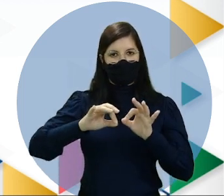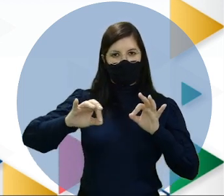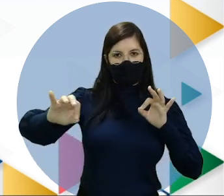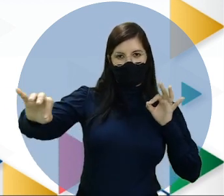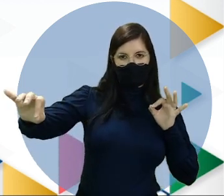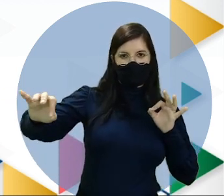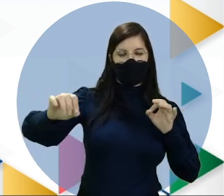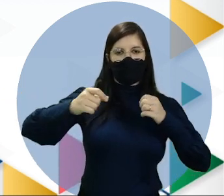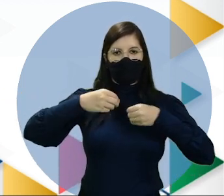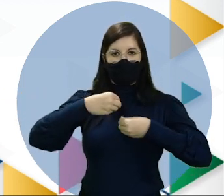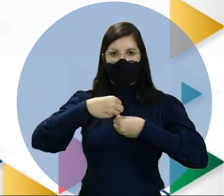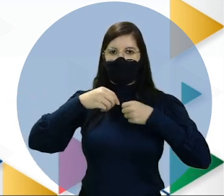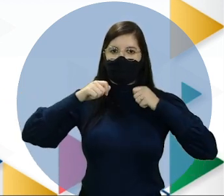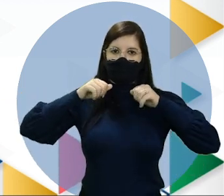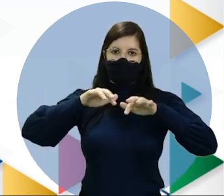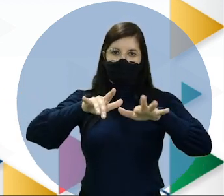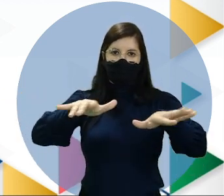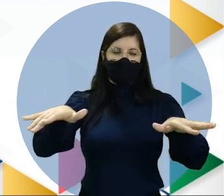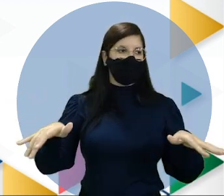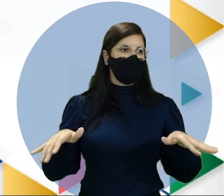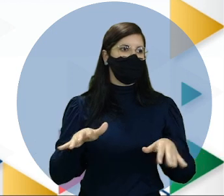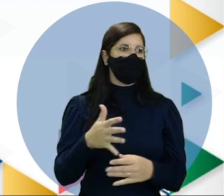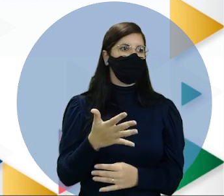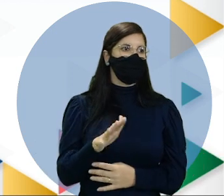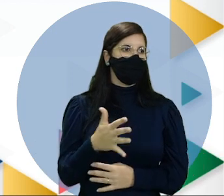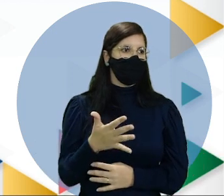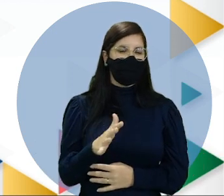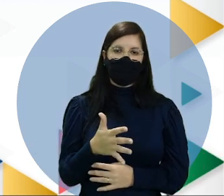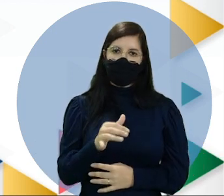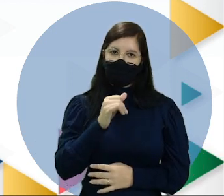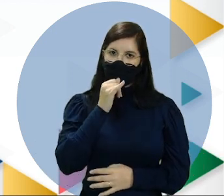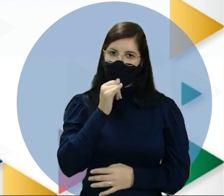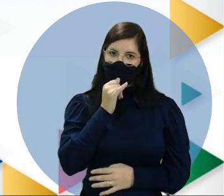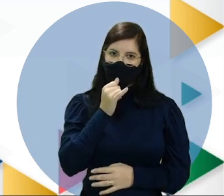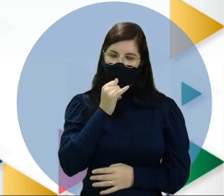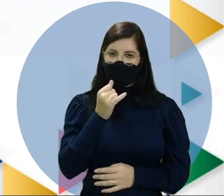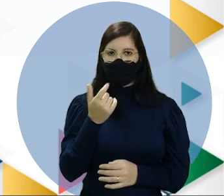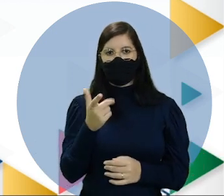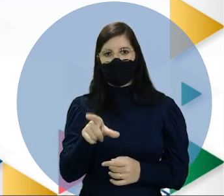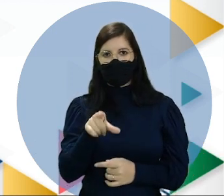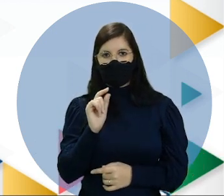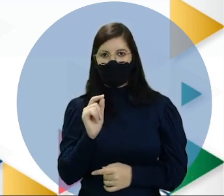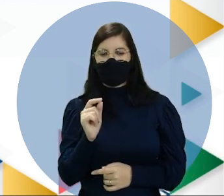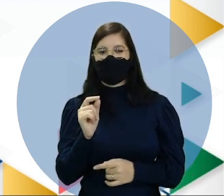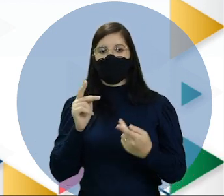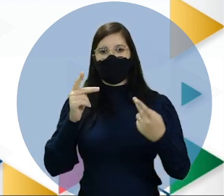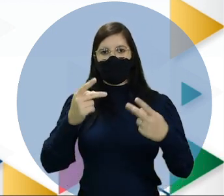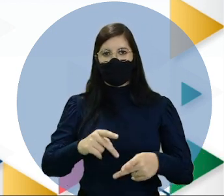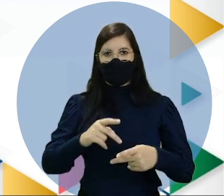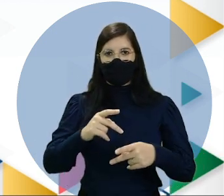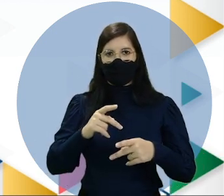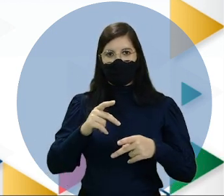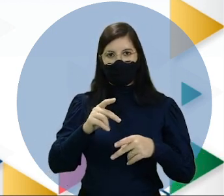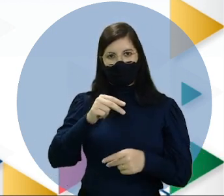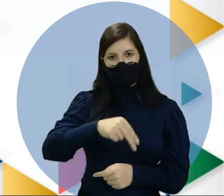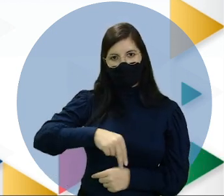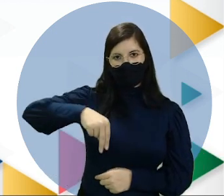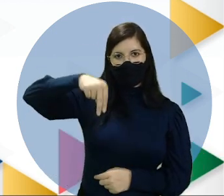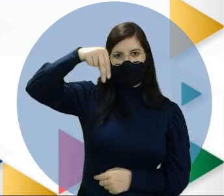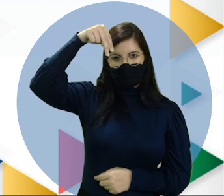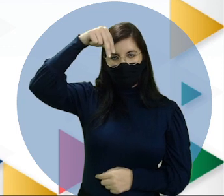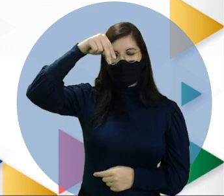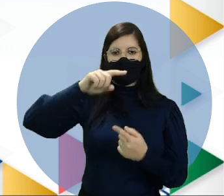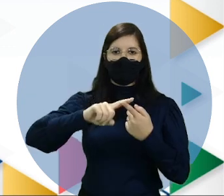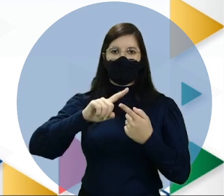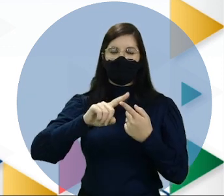distribuição latudinal, ou seja, o continente ele vai ocupar parte do hemisfério norte e